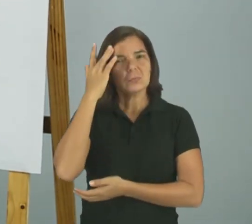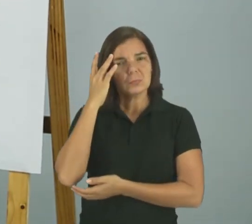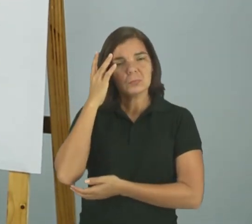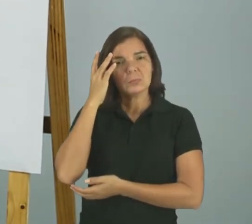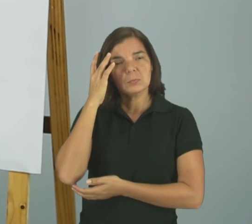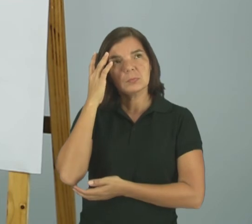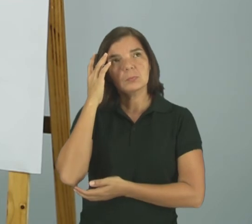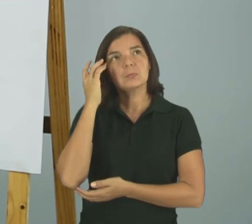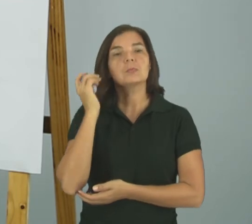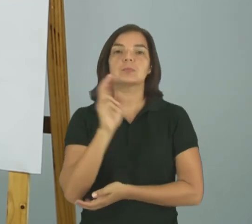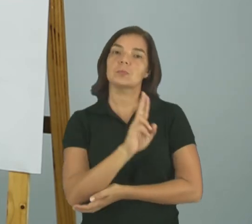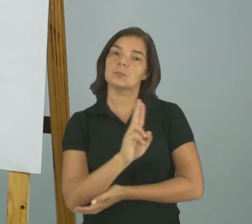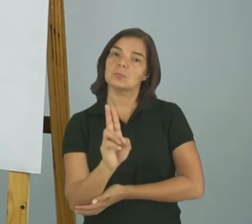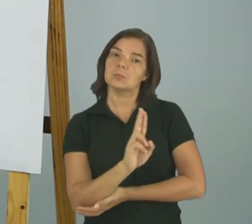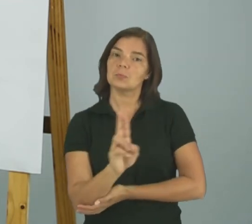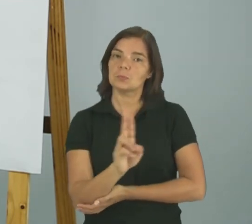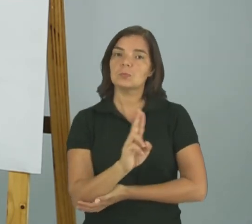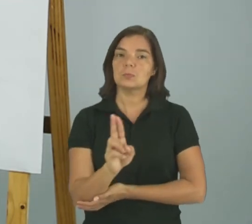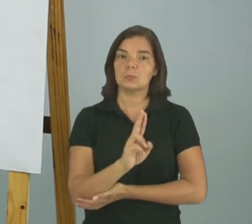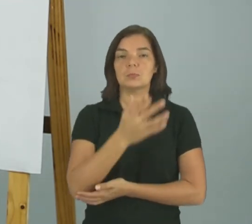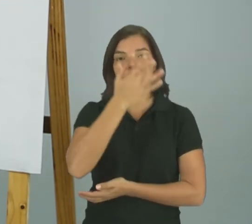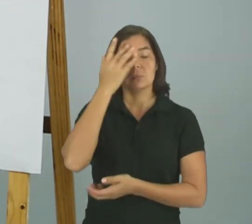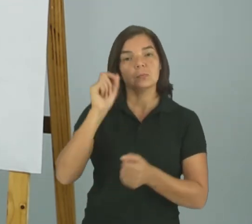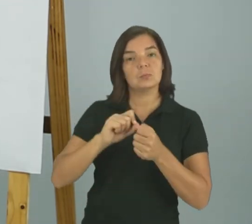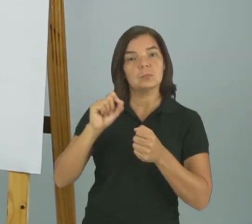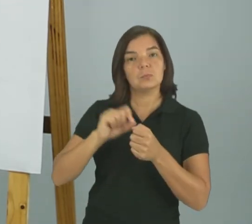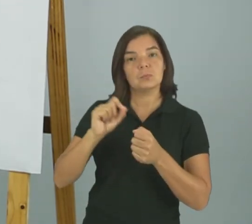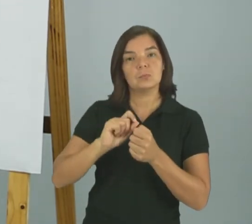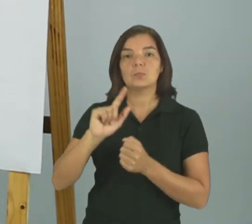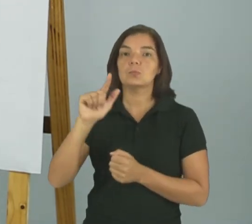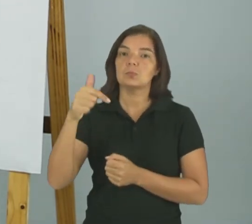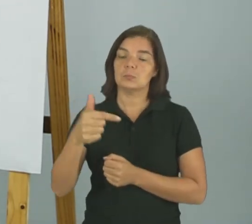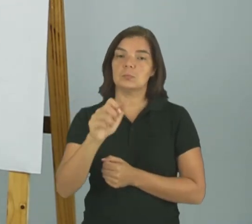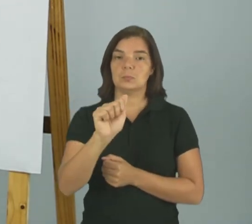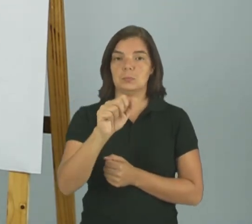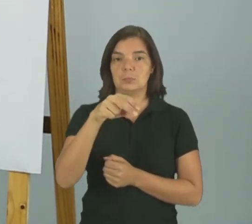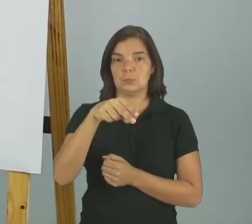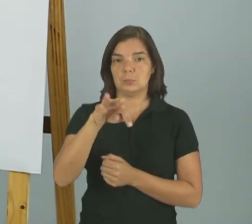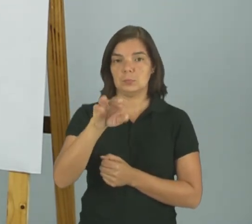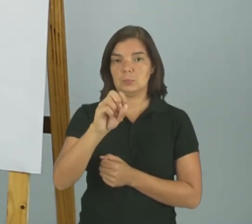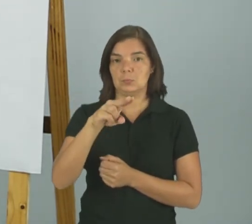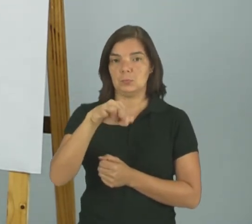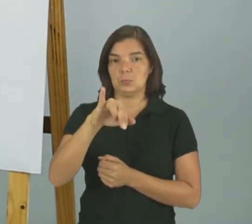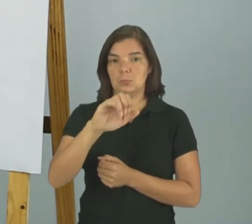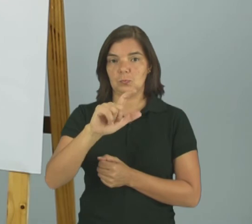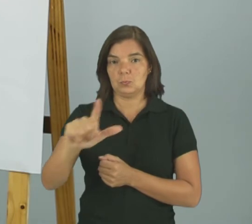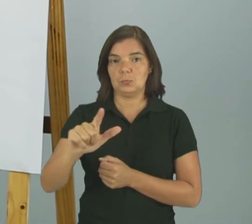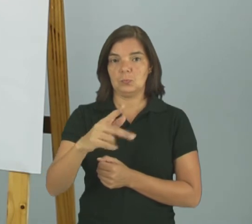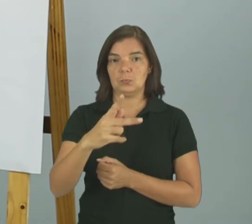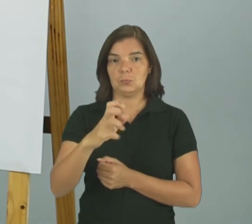Ela assina Aqui no caso Esse poema de Otoniel Pereira Ok?